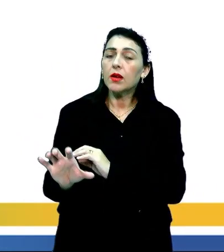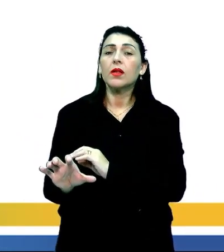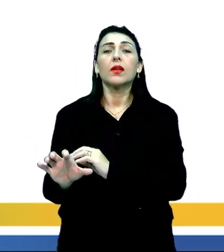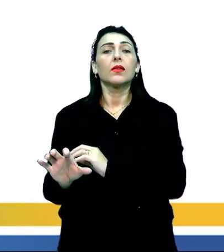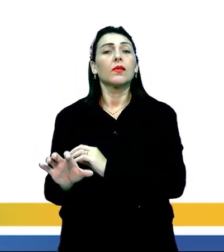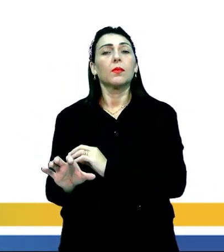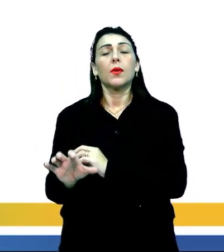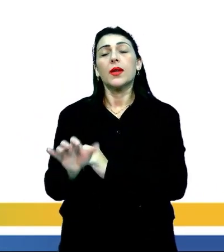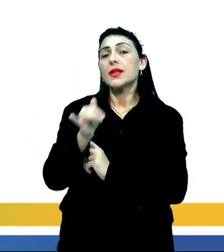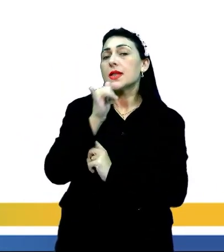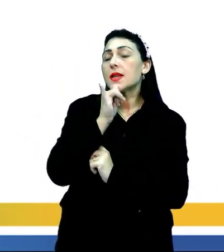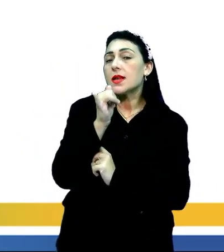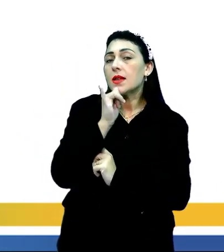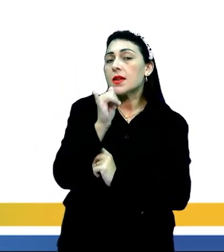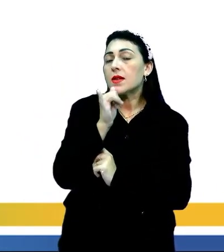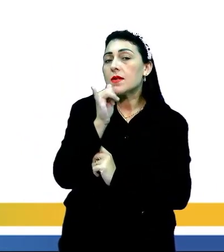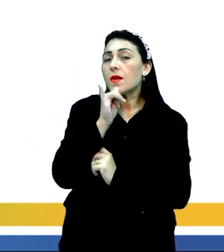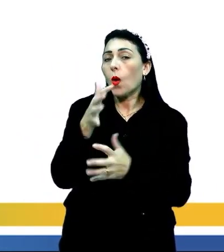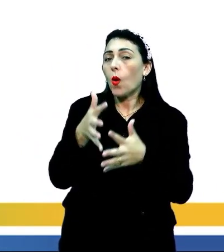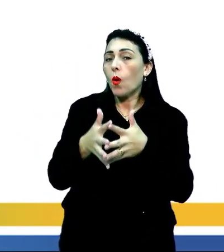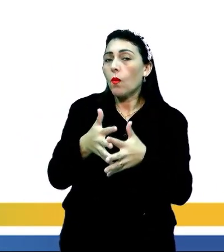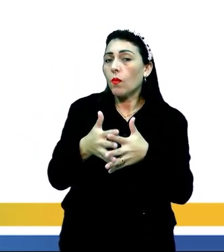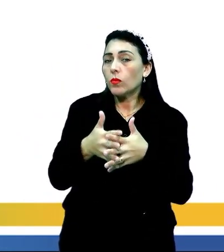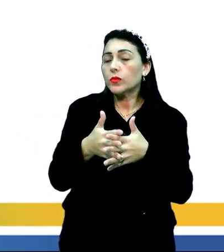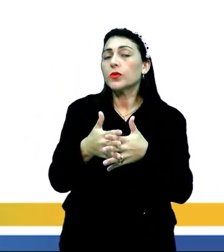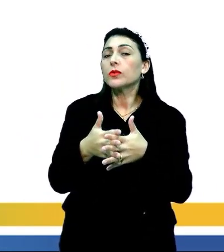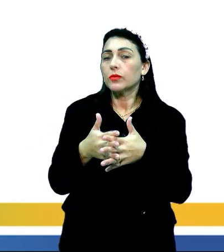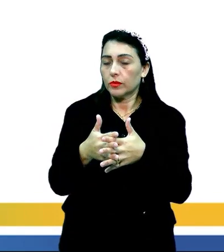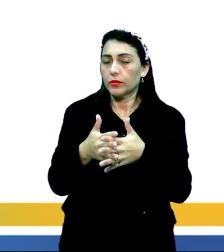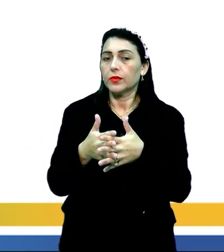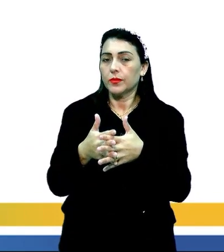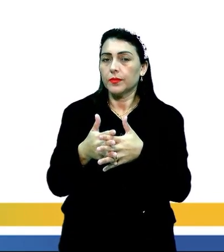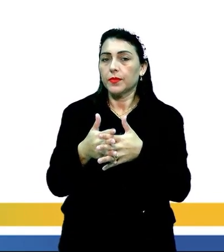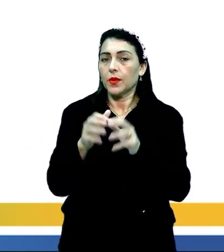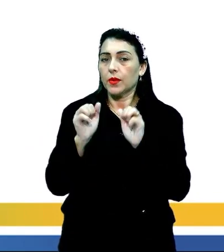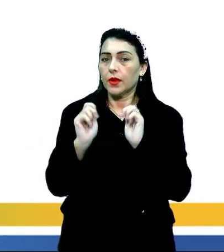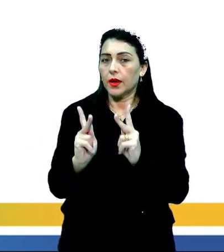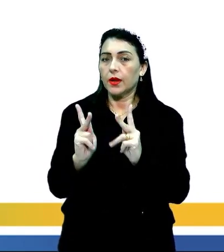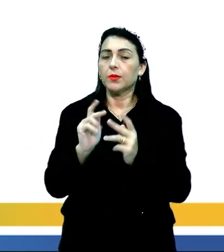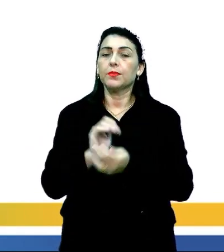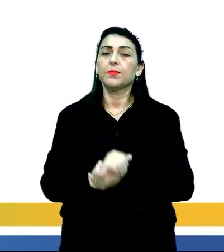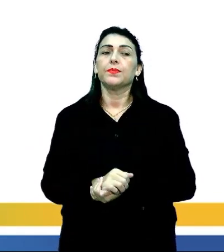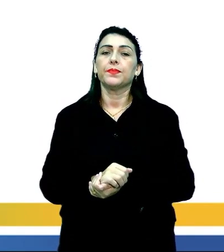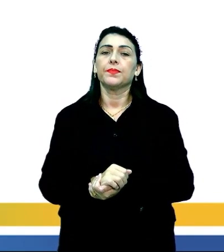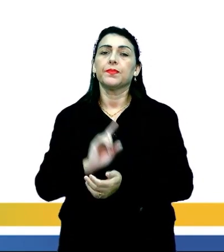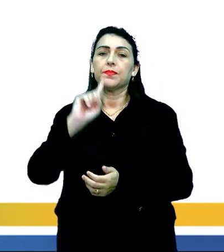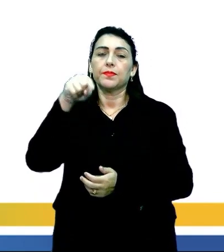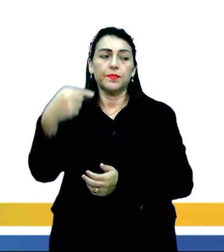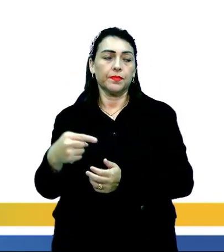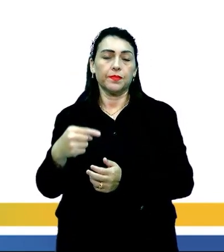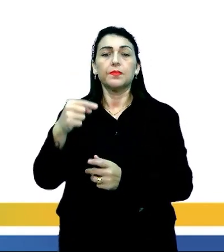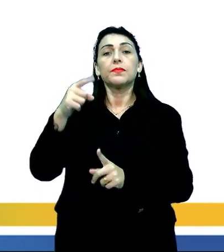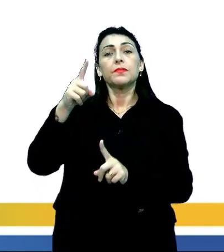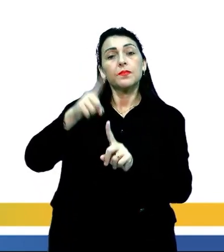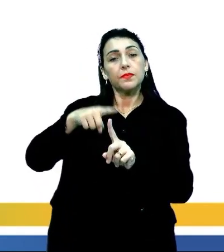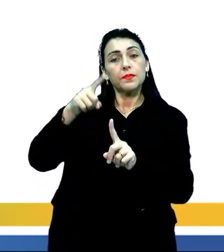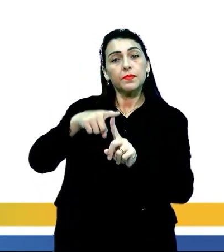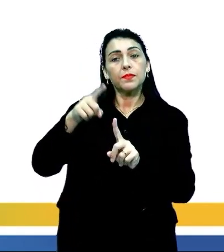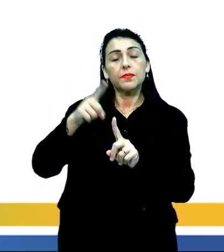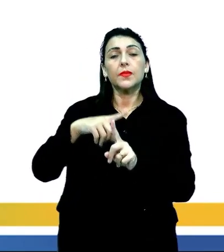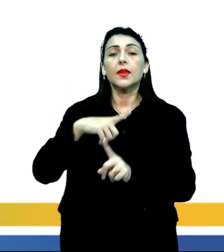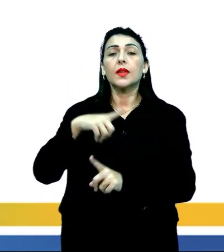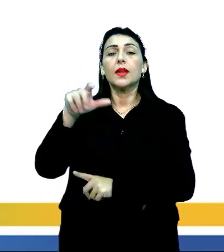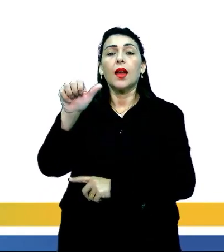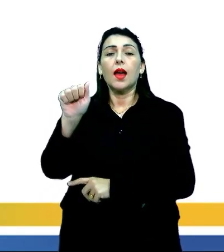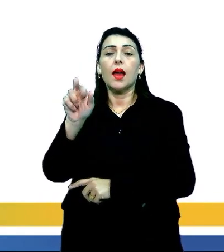você não vai, por exemplo, confundir, você não vai se confundir, ok? Vamos ao próximo domínio? A gente tem